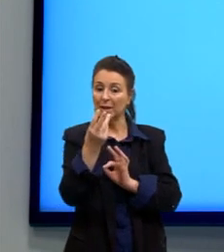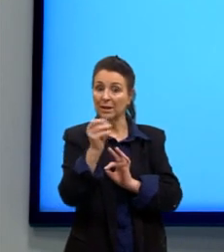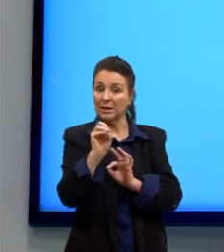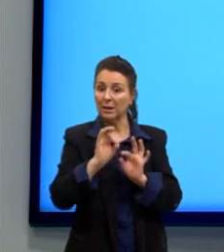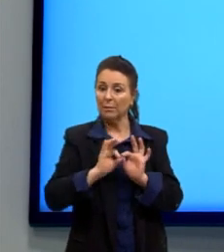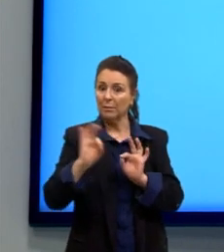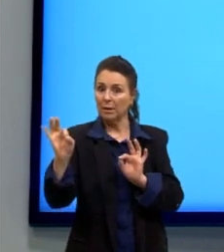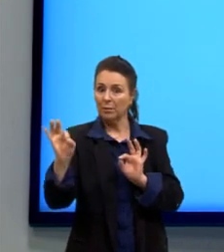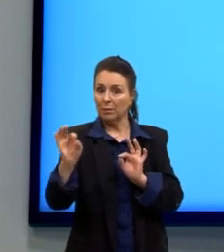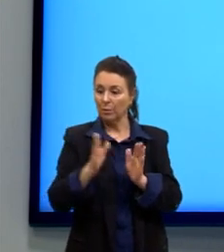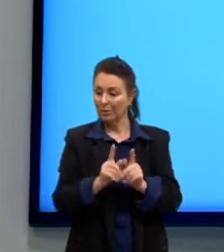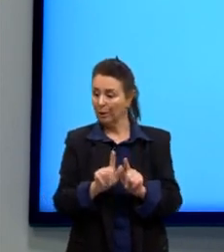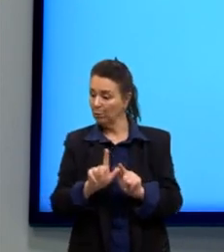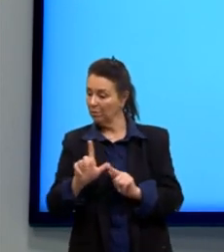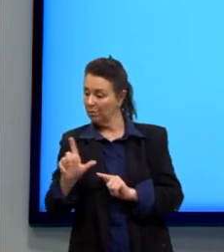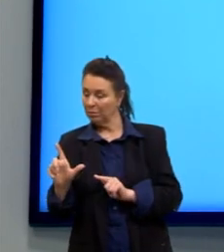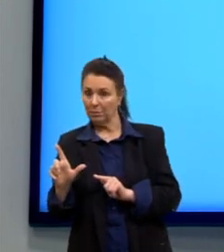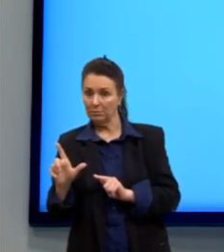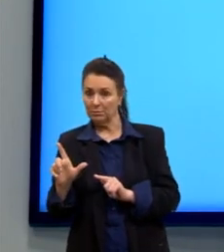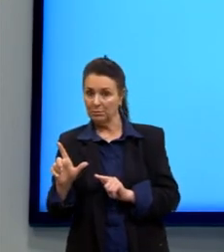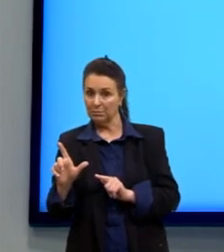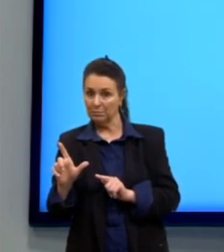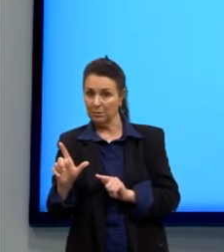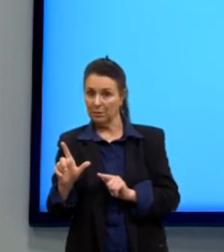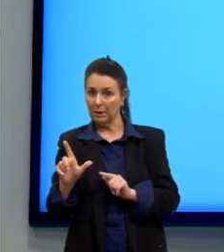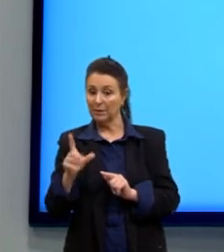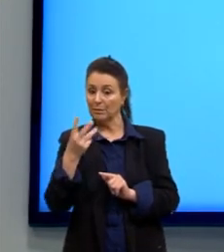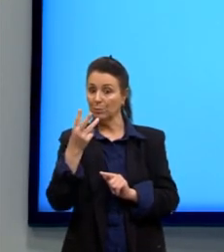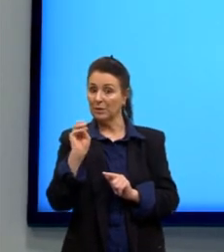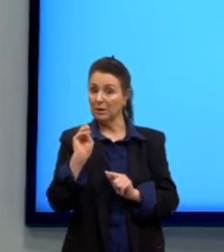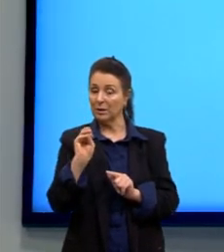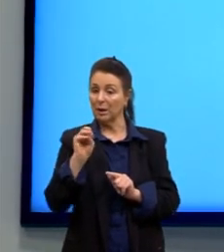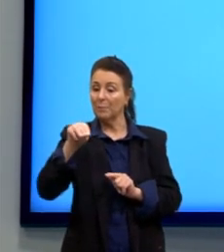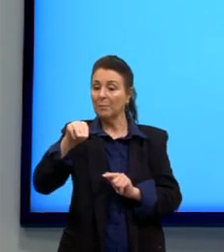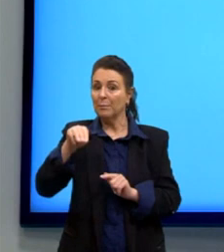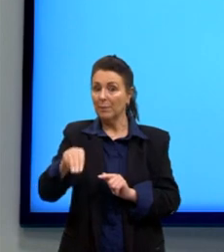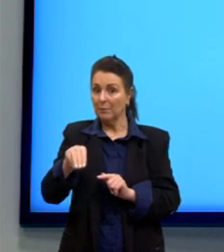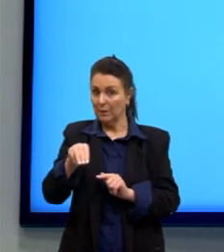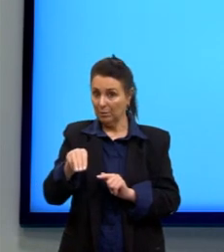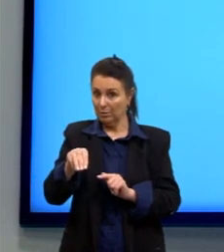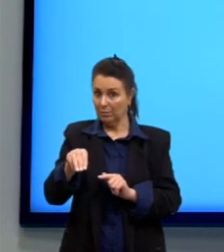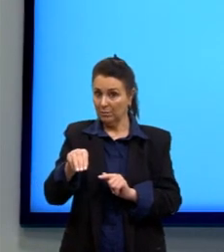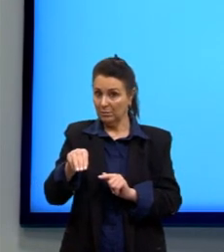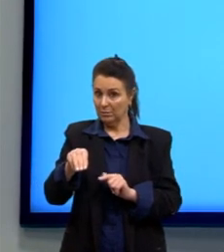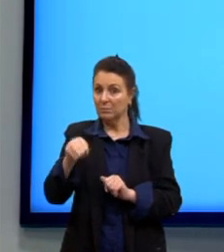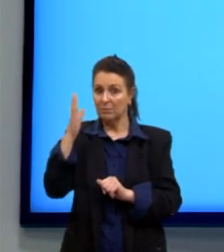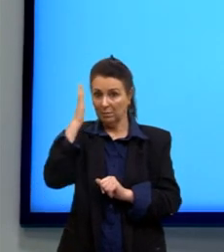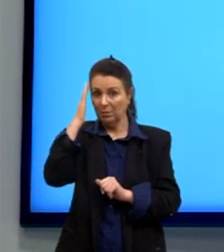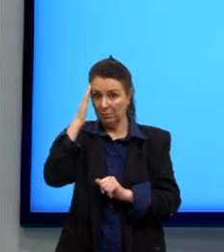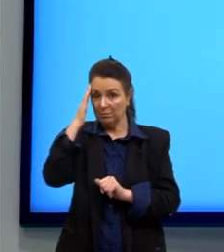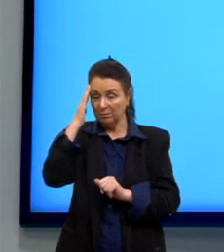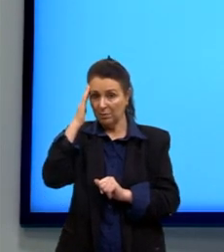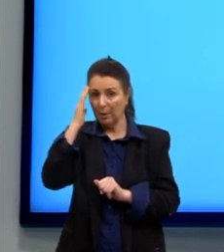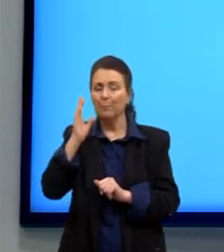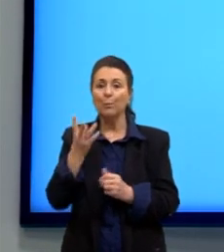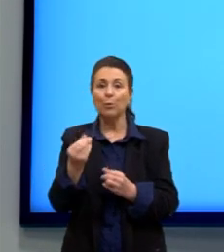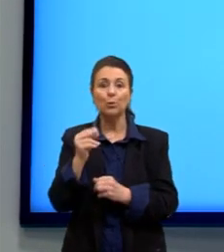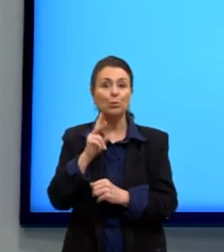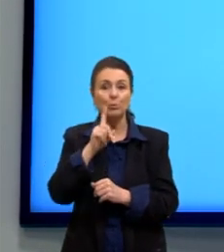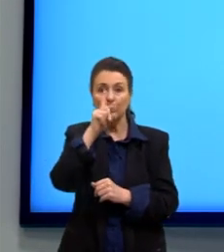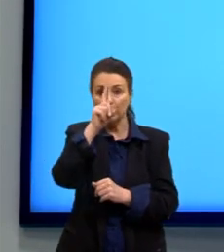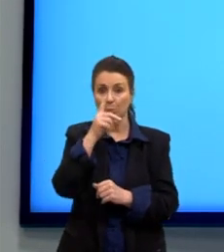está do nosso lado. E se ele estivesse do nosso lado, ele pode até prejudicar o nosso ouvido permanentemente, 140.